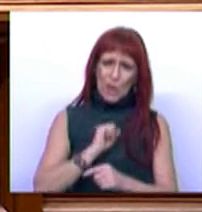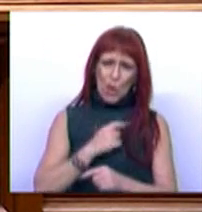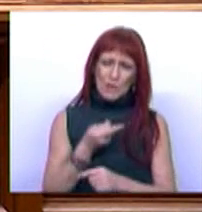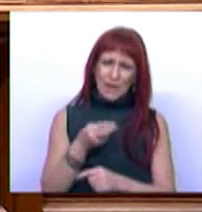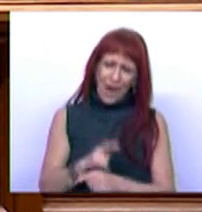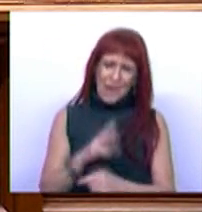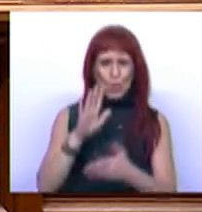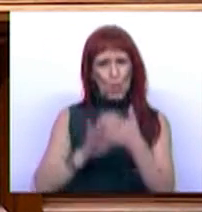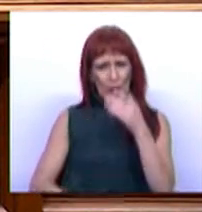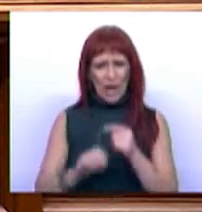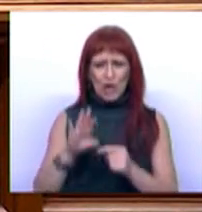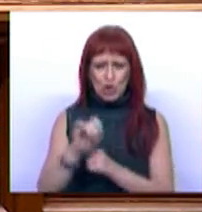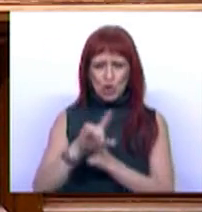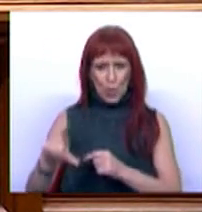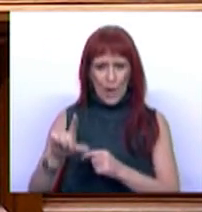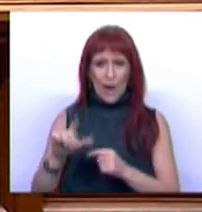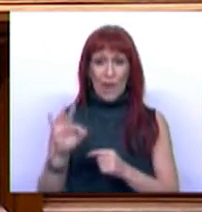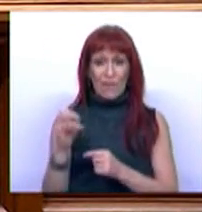antigo colega Joel Aço Ferreira, aqui presentes.